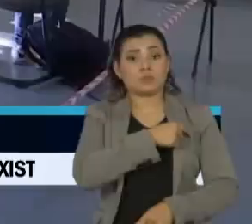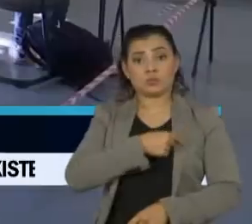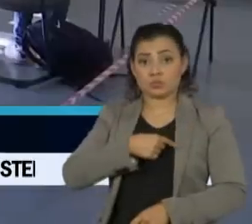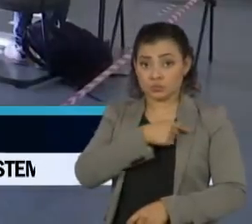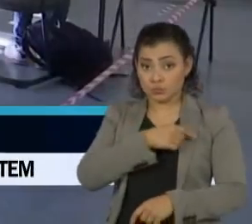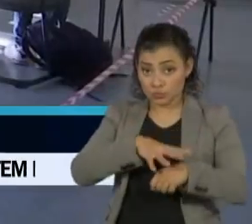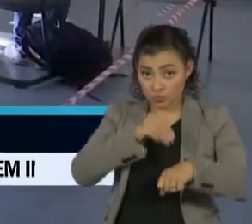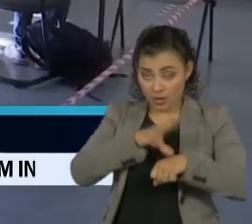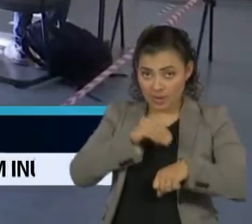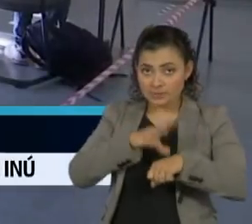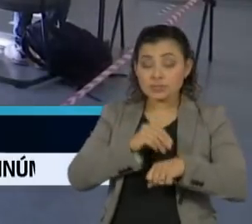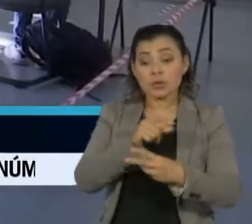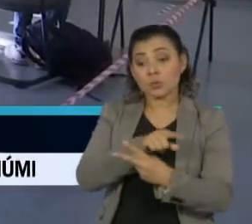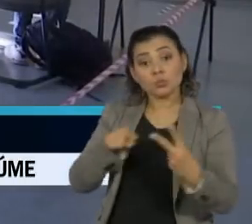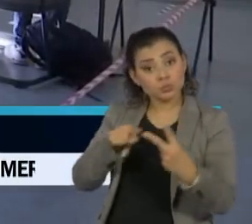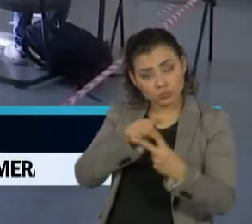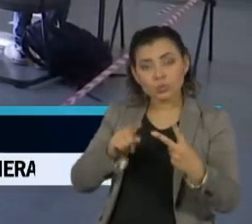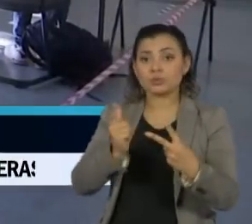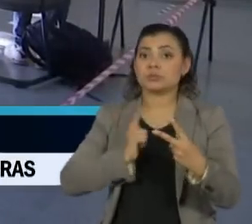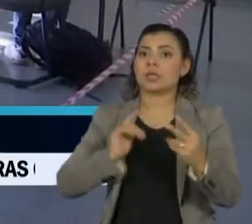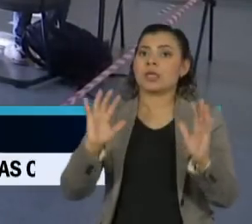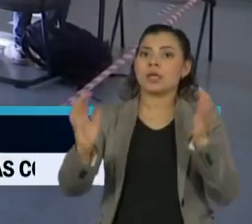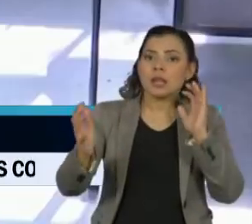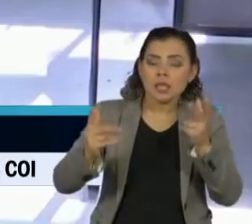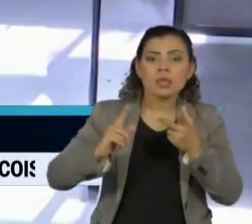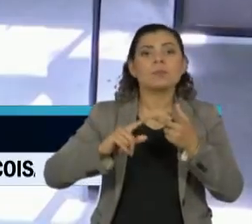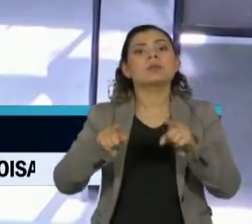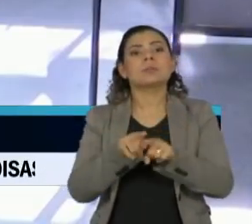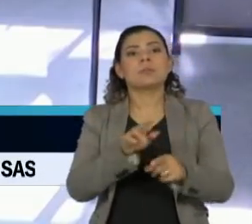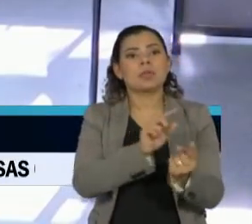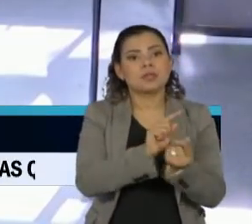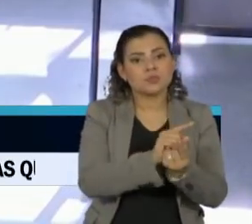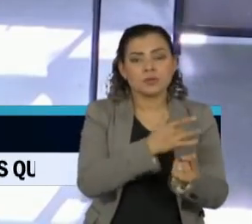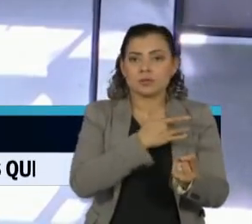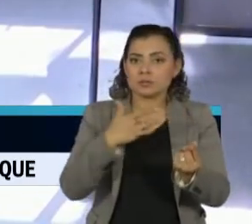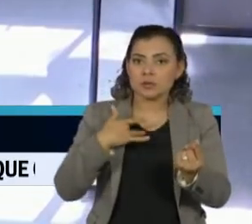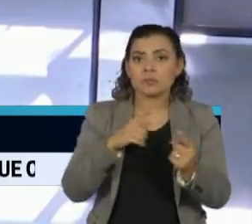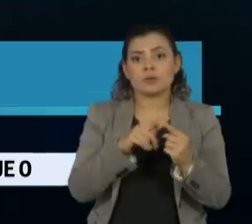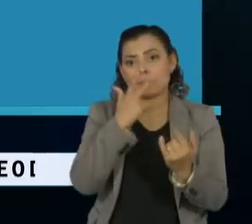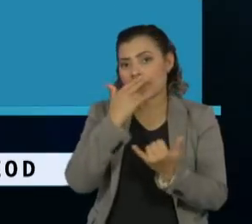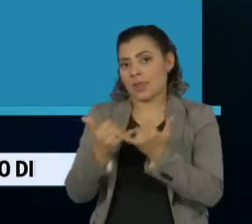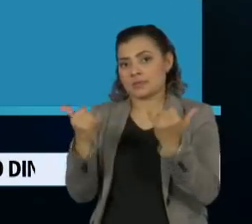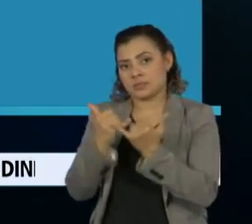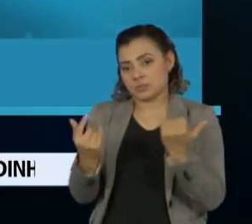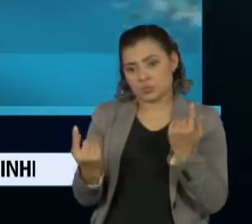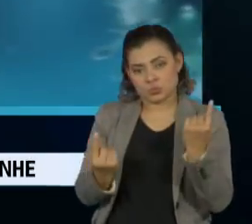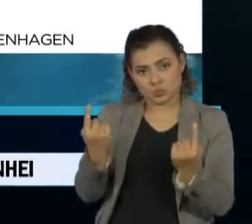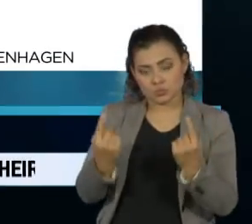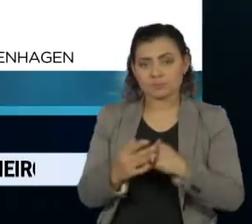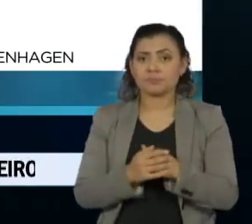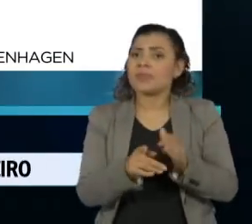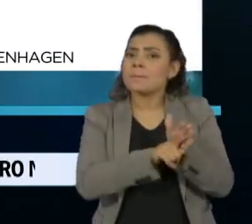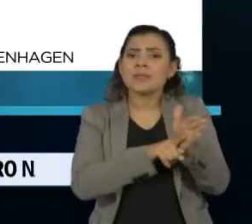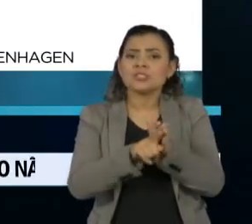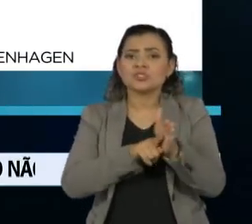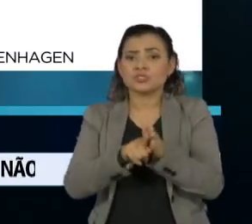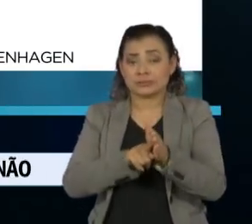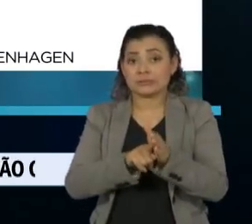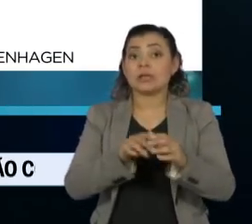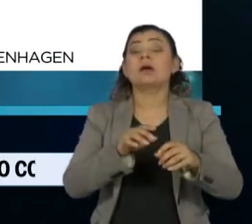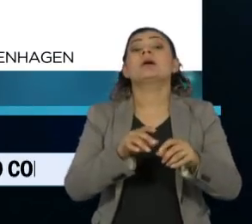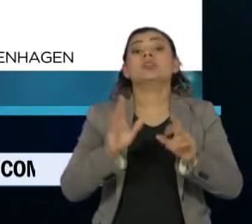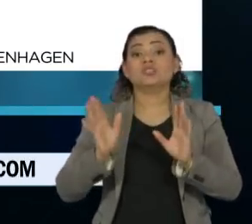nórdicos têm renda per capita, clima e acesso ao sistema de saúde muito similares. Segundo a pesquisa, a Dinamarca tem